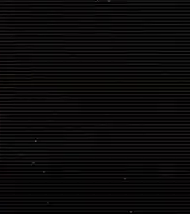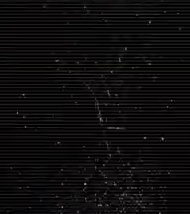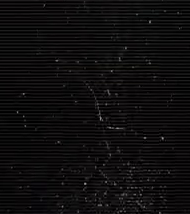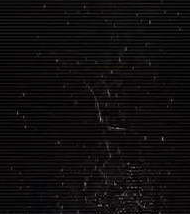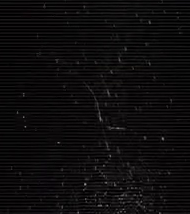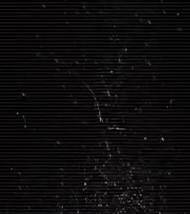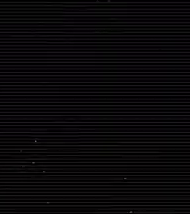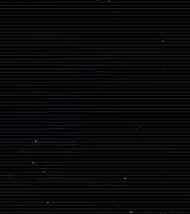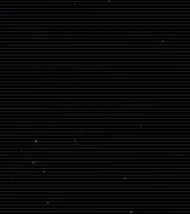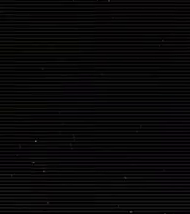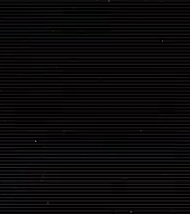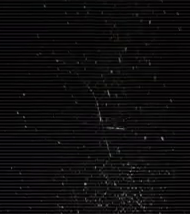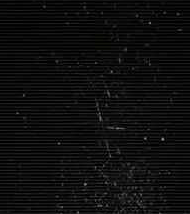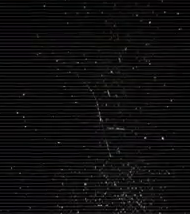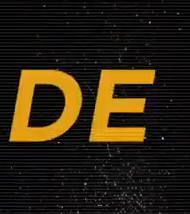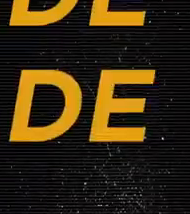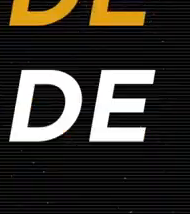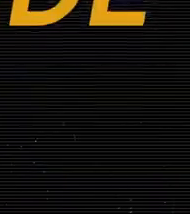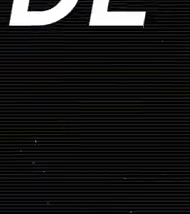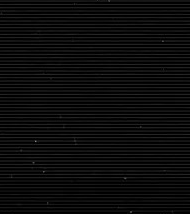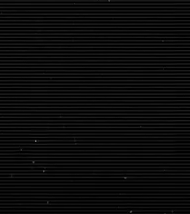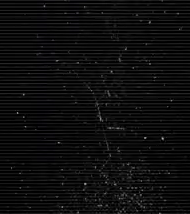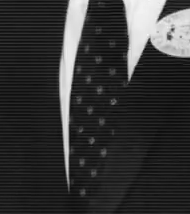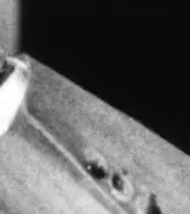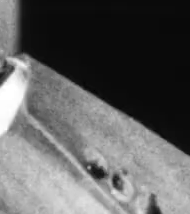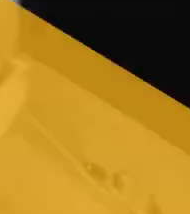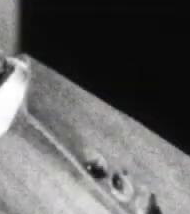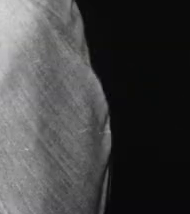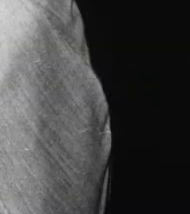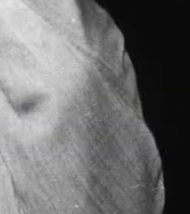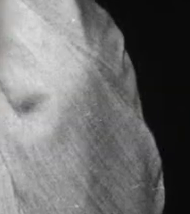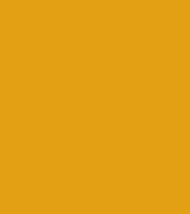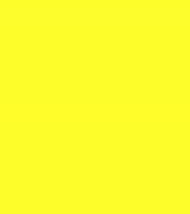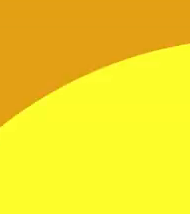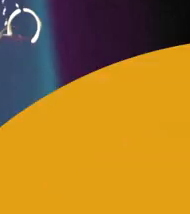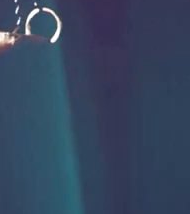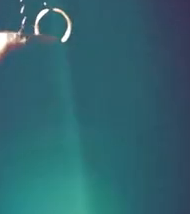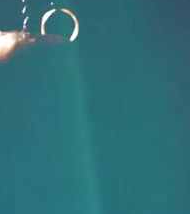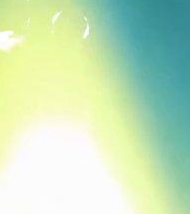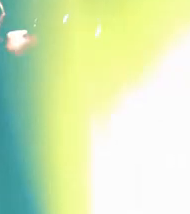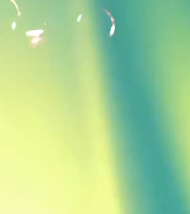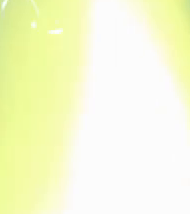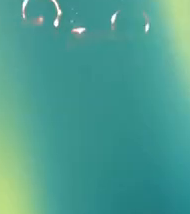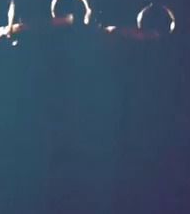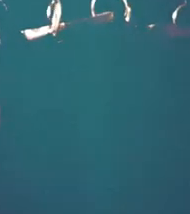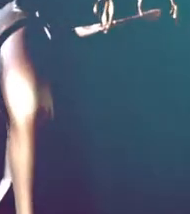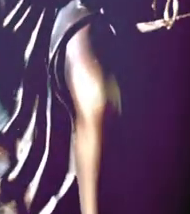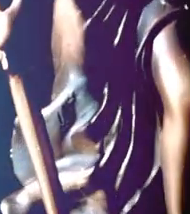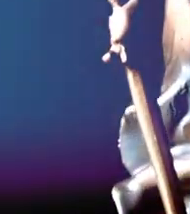O documento da liberdade, da dignidade, da democracia, do Brasil.